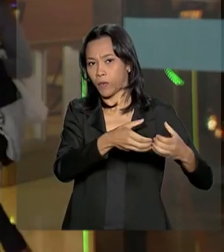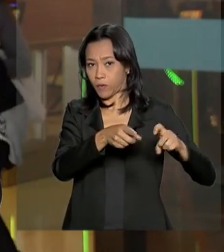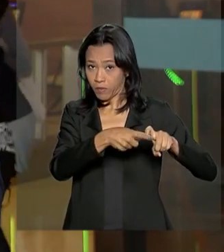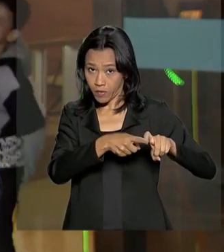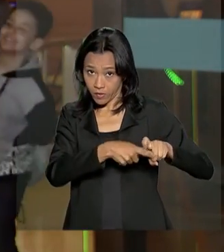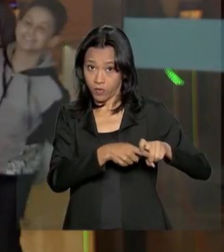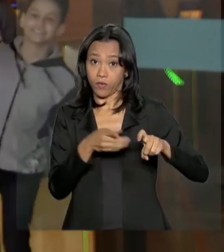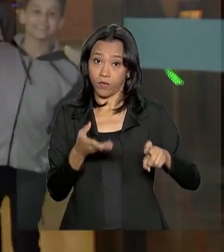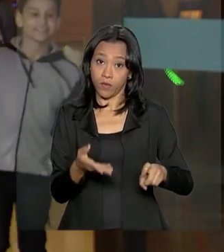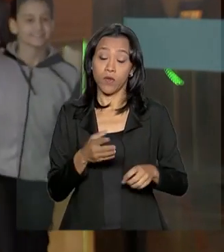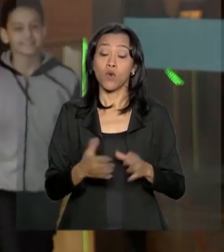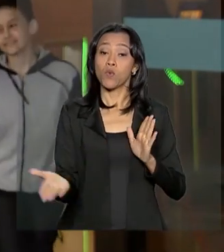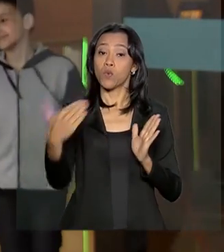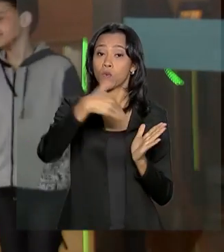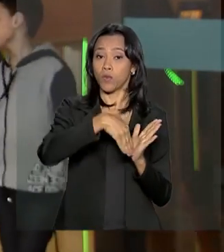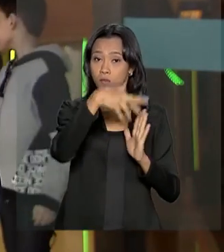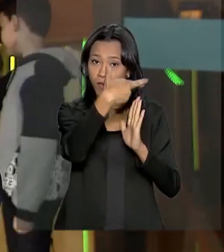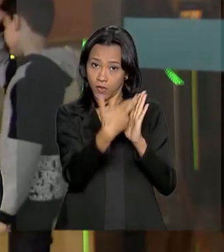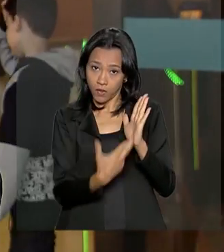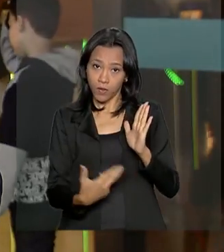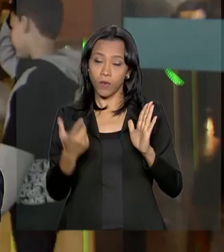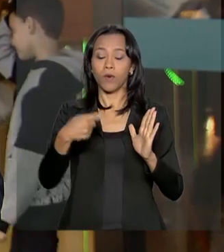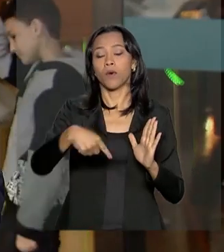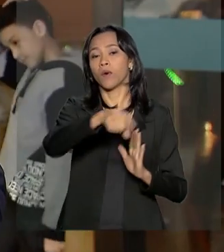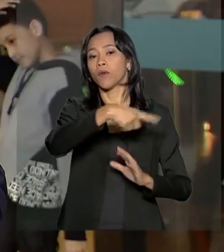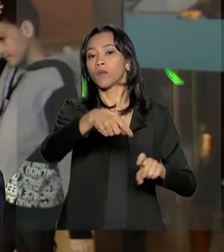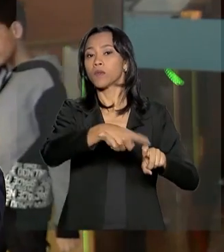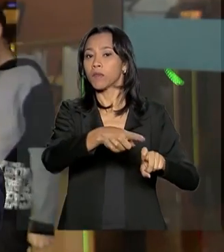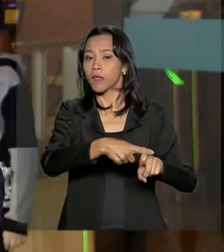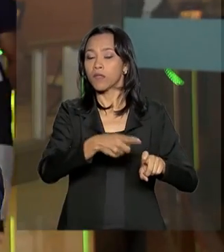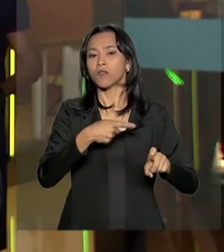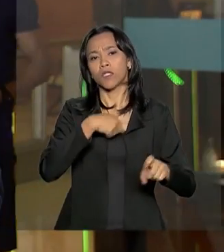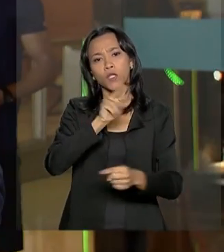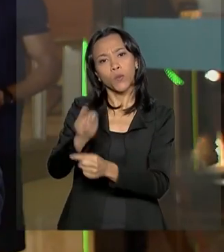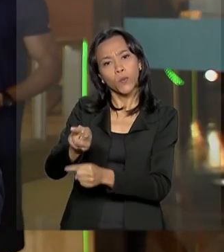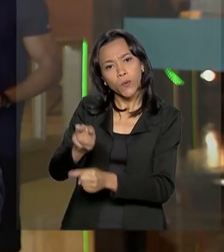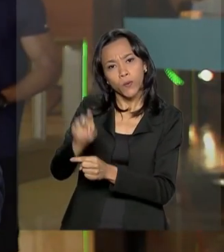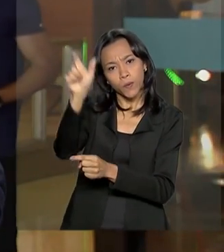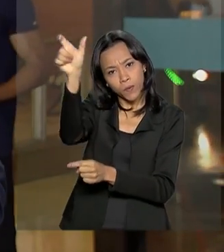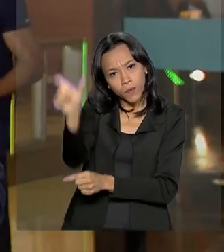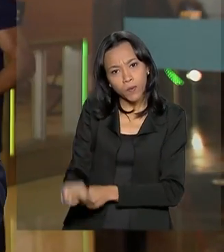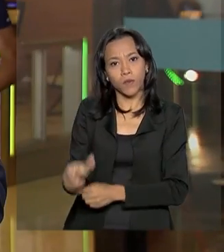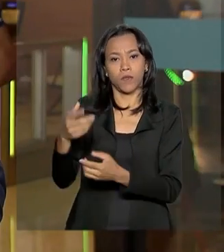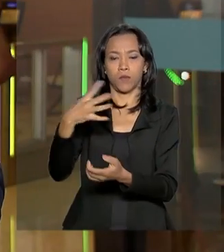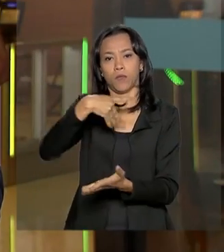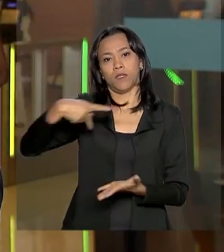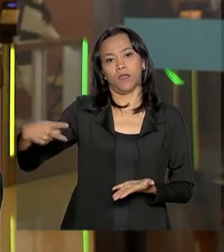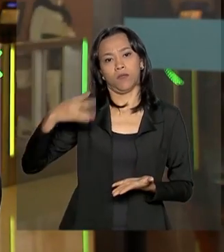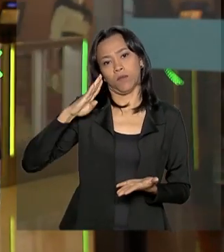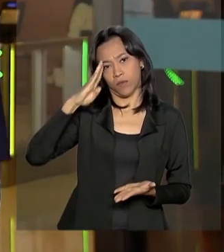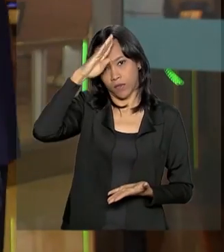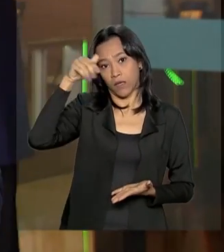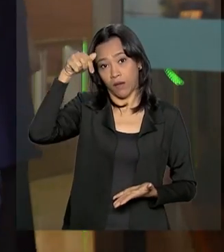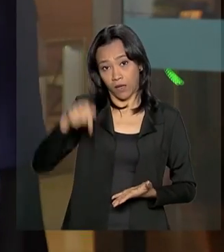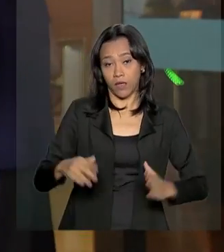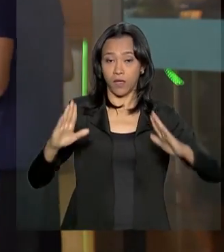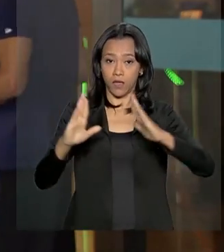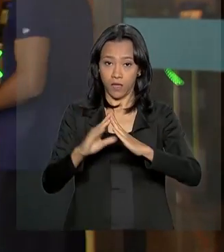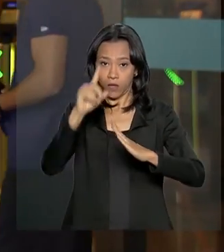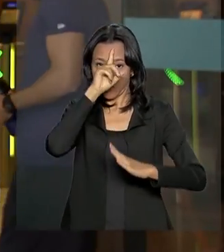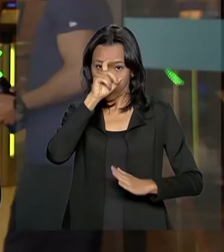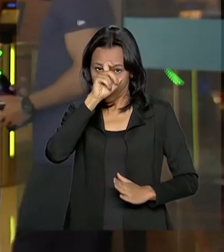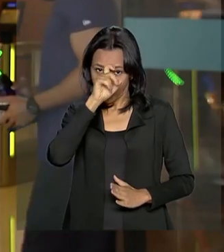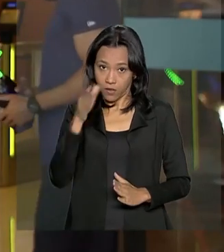-operatório. O último boletim médico divulgado pela equipe multidisciplinar que cuida de Jair Bolsonaro aqui no Hospital Albert Einstein,